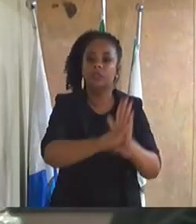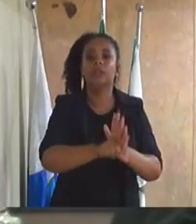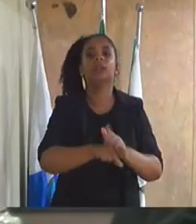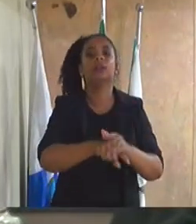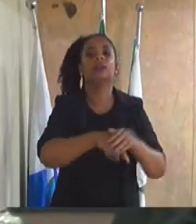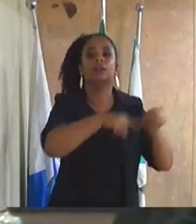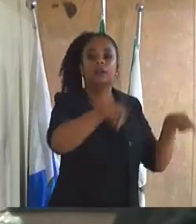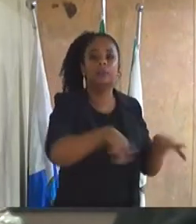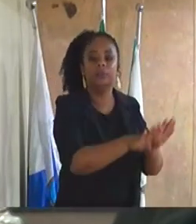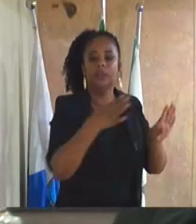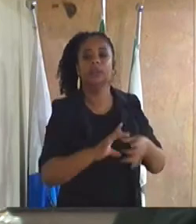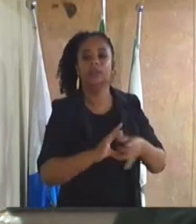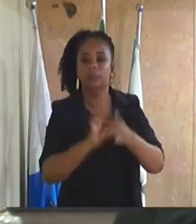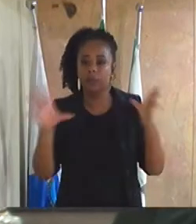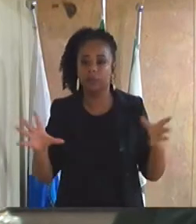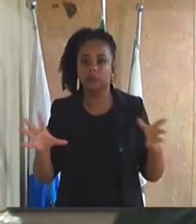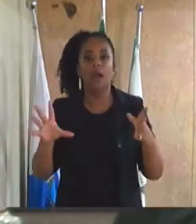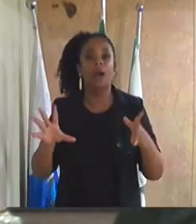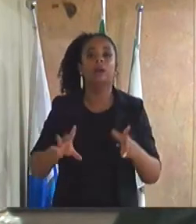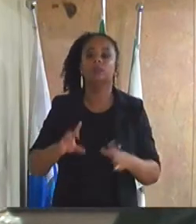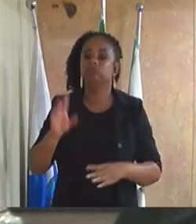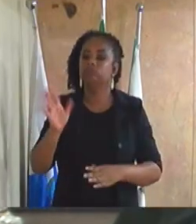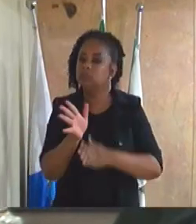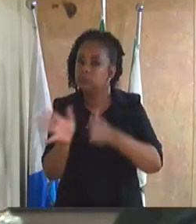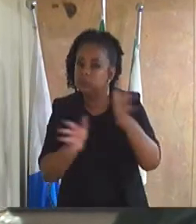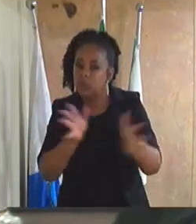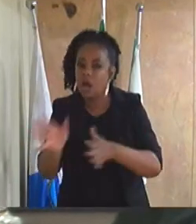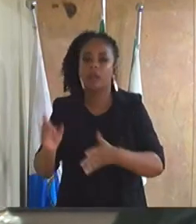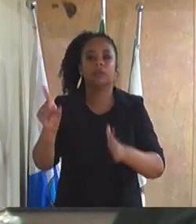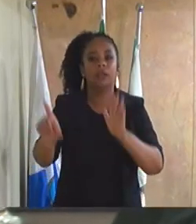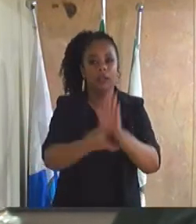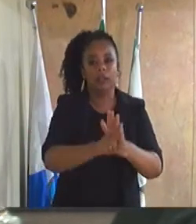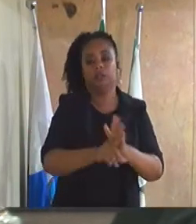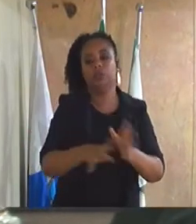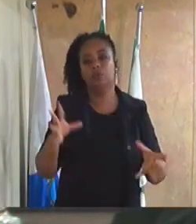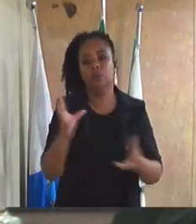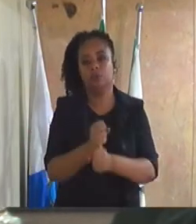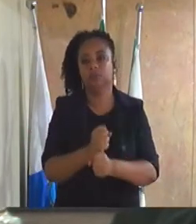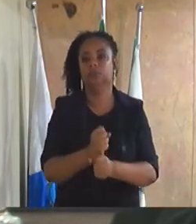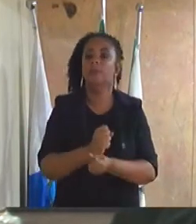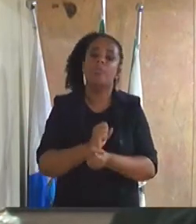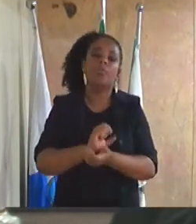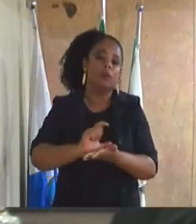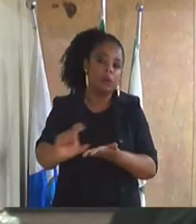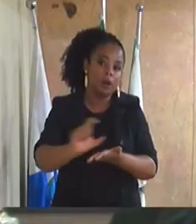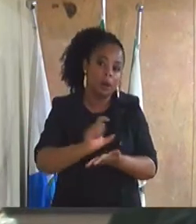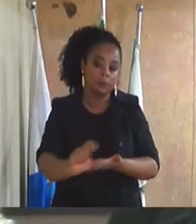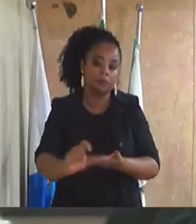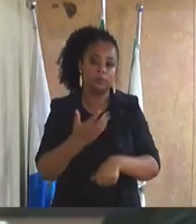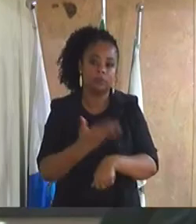dispondo sobre as diretrizes para a elaboração da lei orçamentária anual para o exercício financeiro de 2021